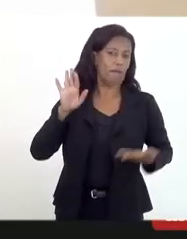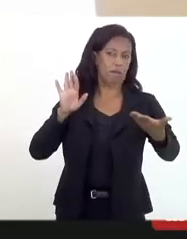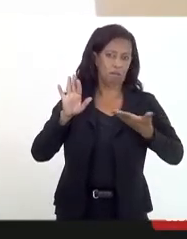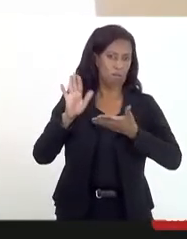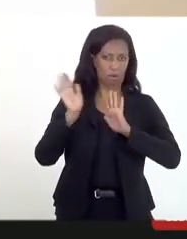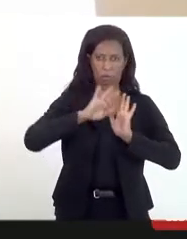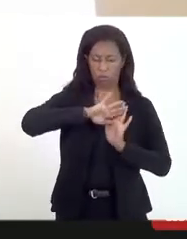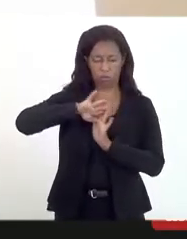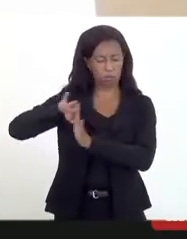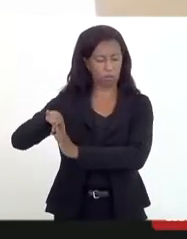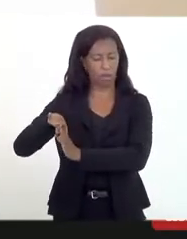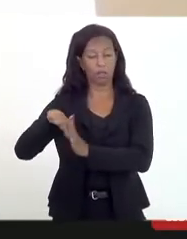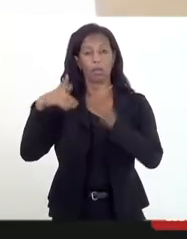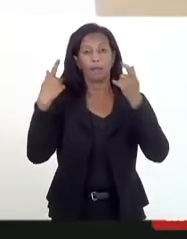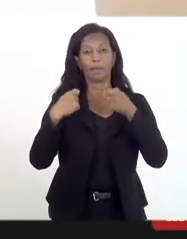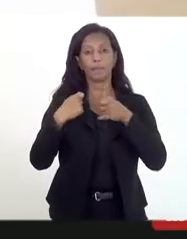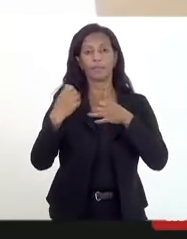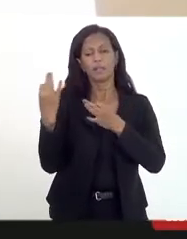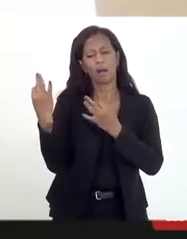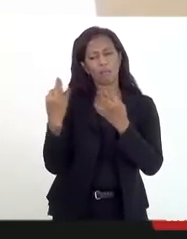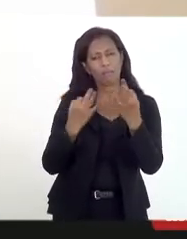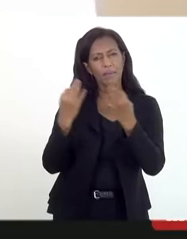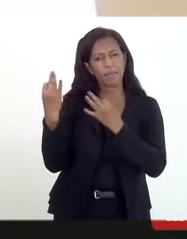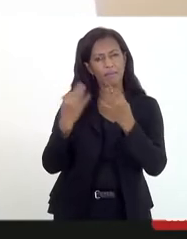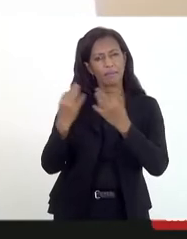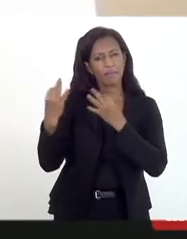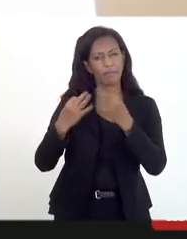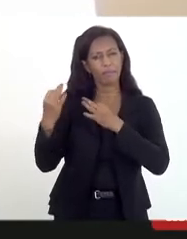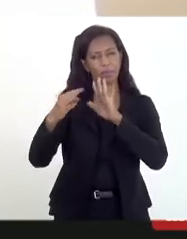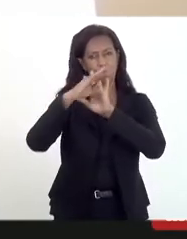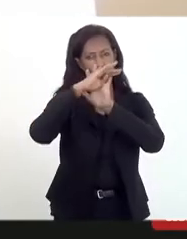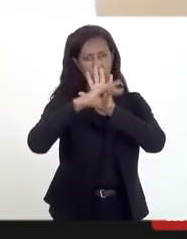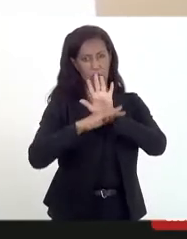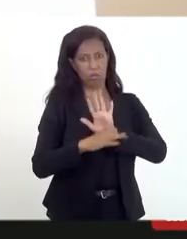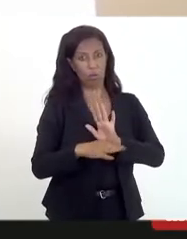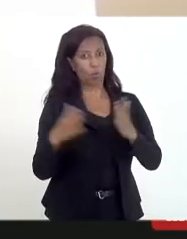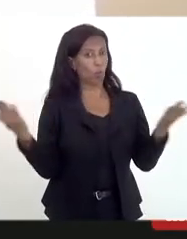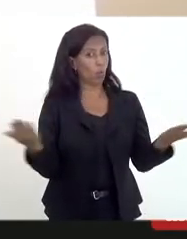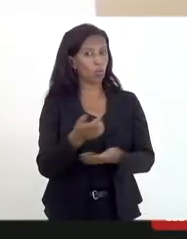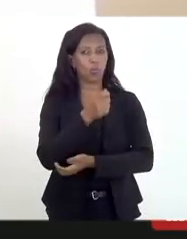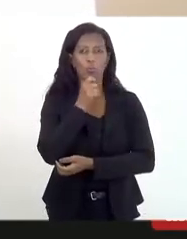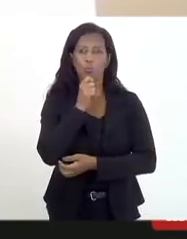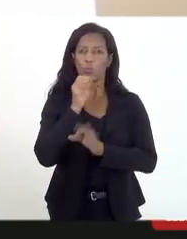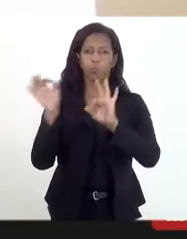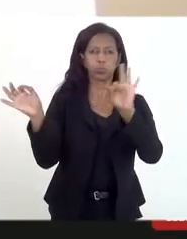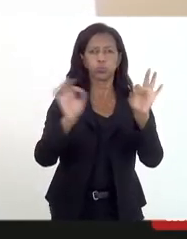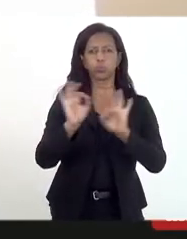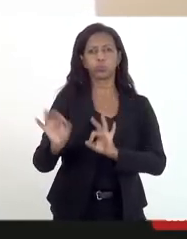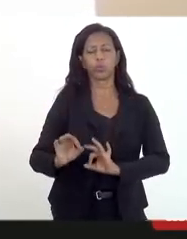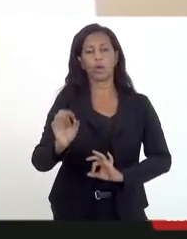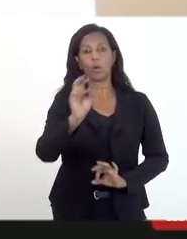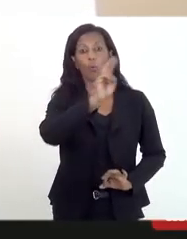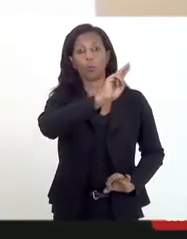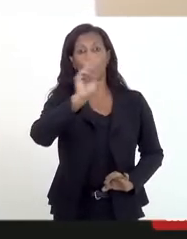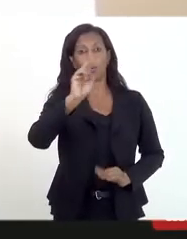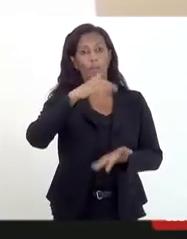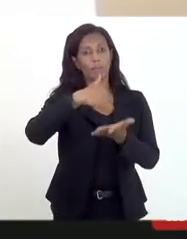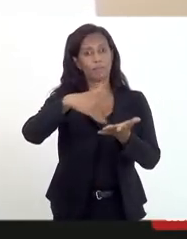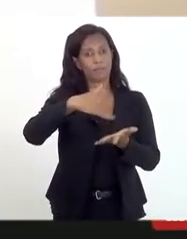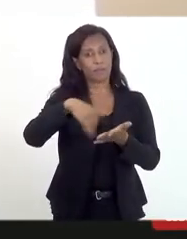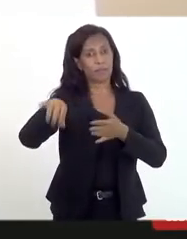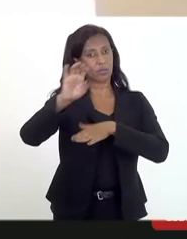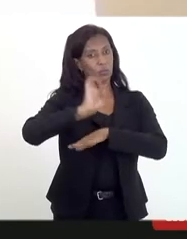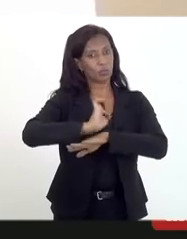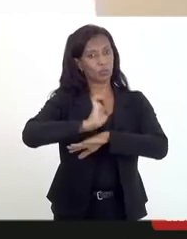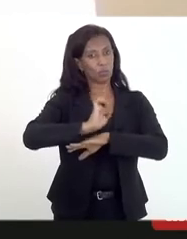precisamos aperfeiçoar esse programa. Hoje, nós não temos sequer a nomeação pela Secretaria Estadual, Direitos Humanos,